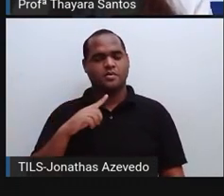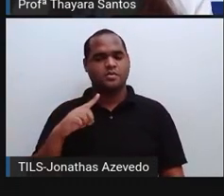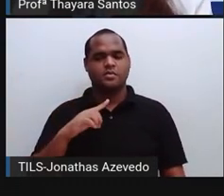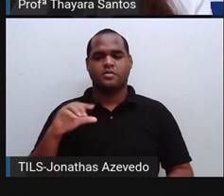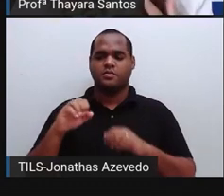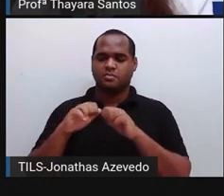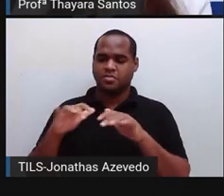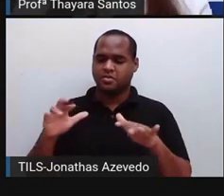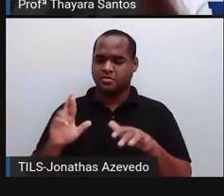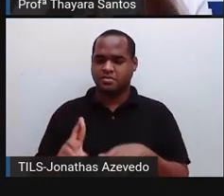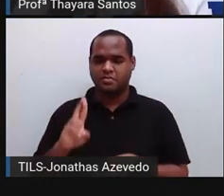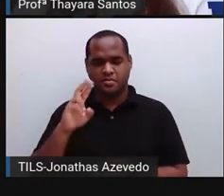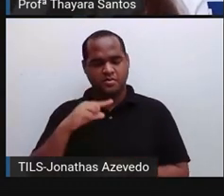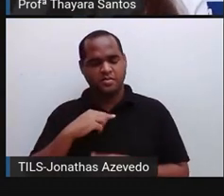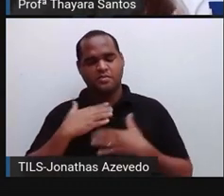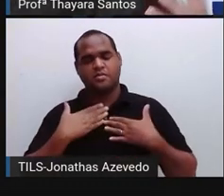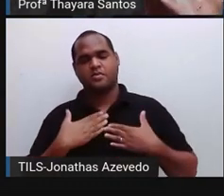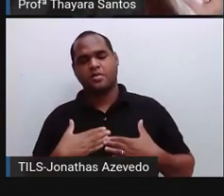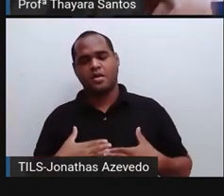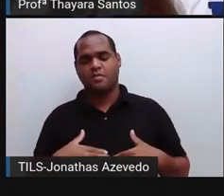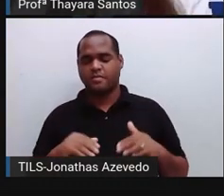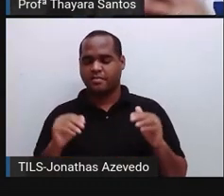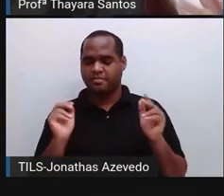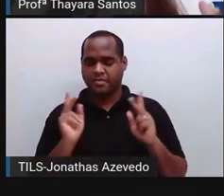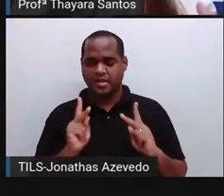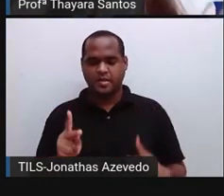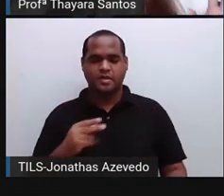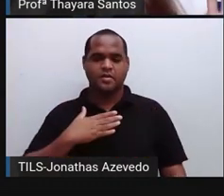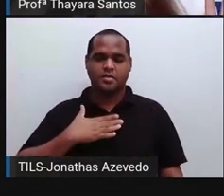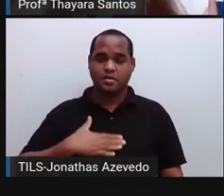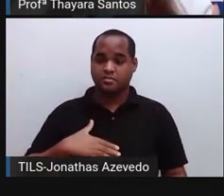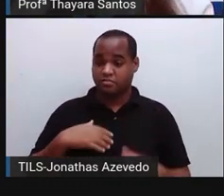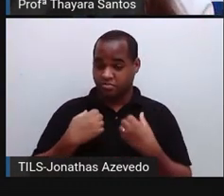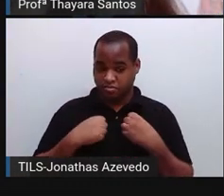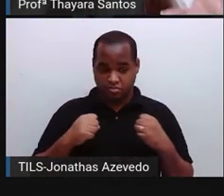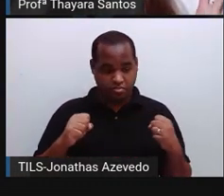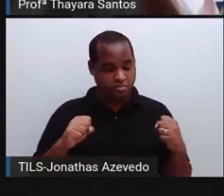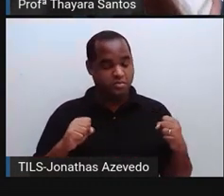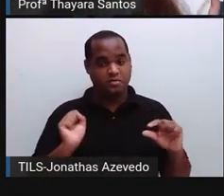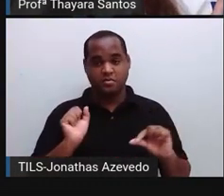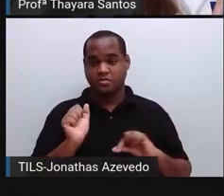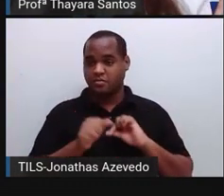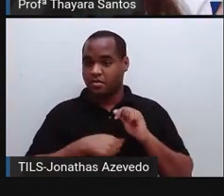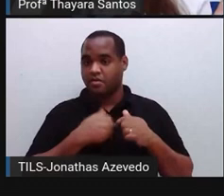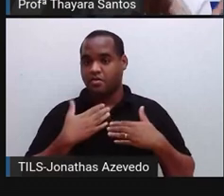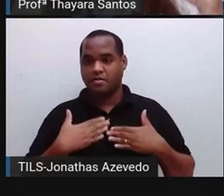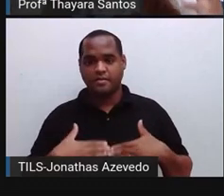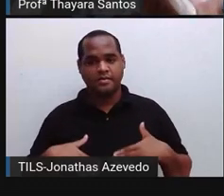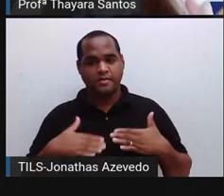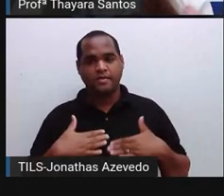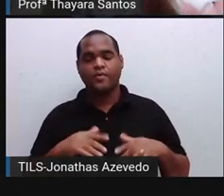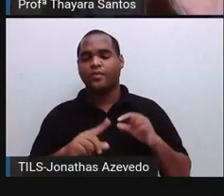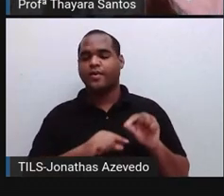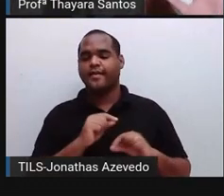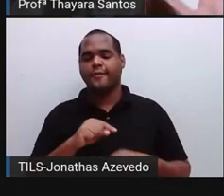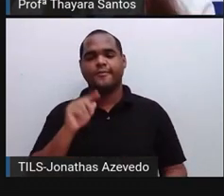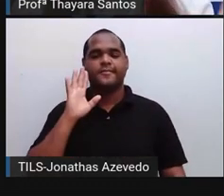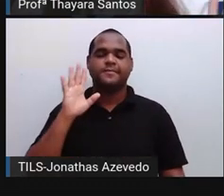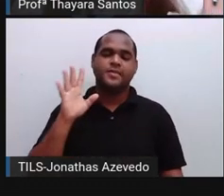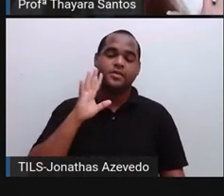calma. Então, na situação que você está de muito estresse, logo depois aí a sensação de calma, ali você começa a pensar, ficar mais